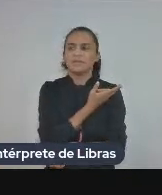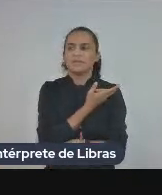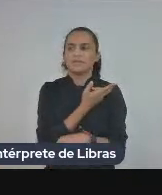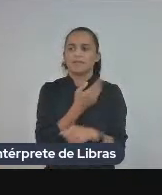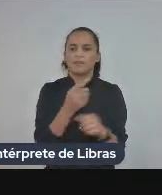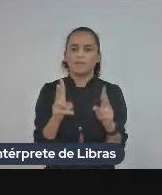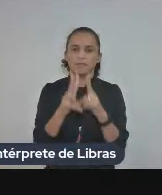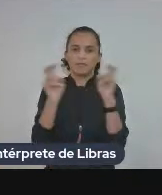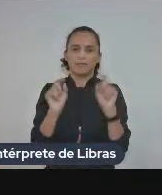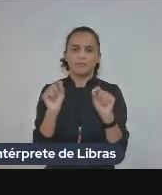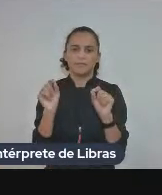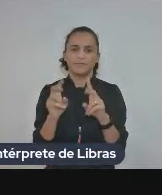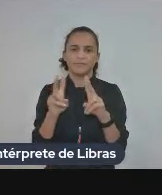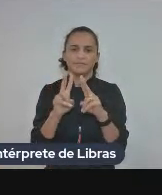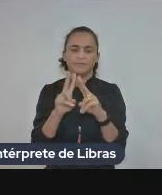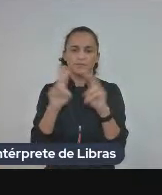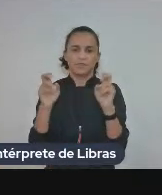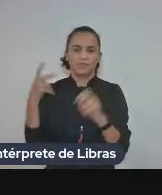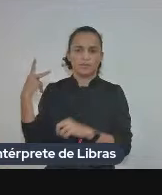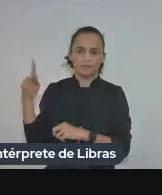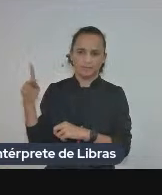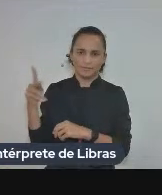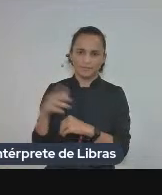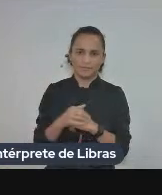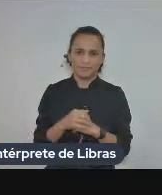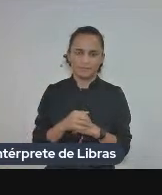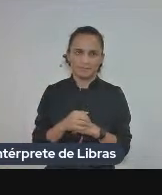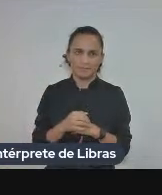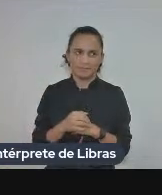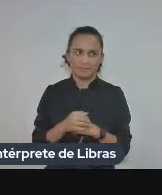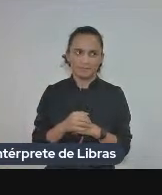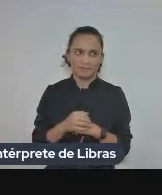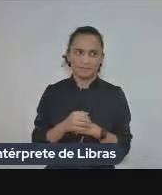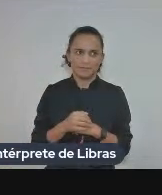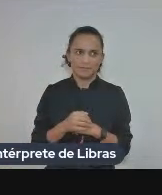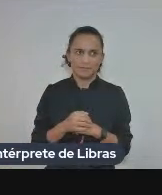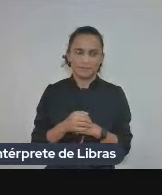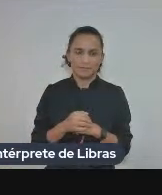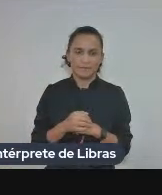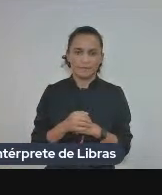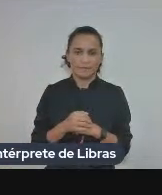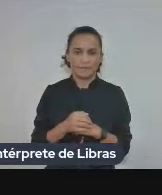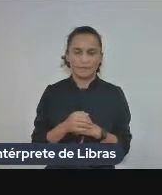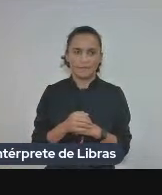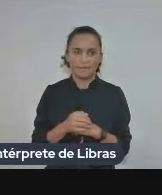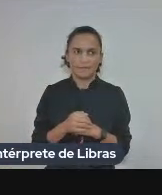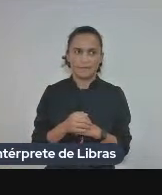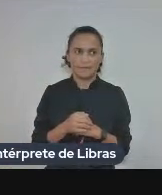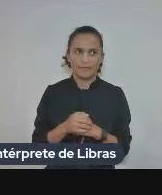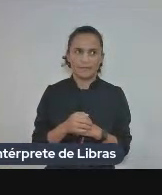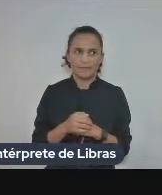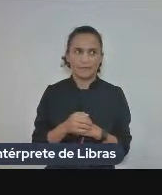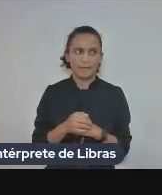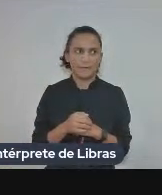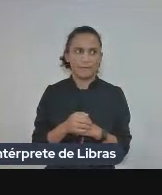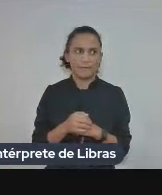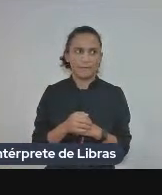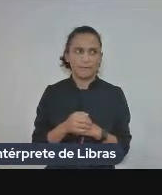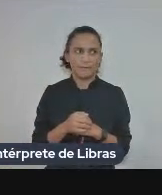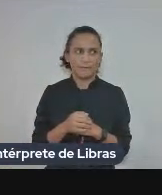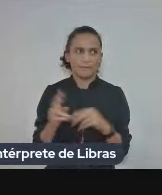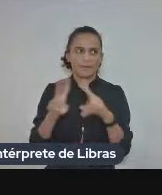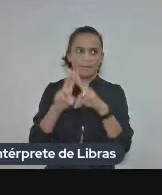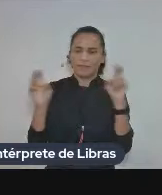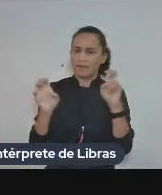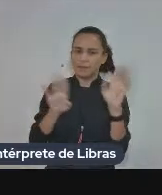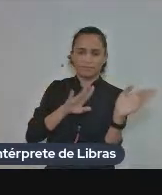banco de dados, a obra consultável. Como usar a Mara de Veta para criar dicionários a partir do Excel.